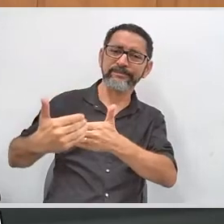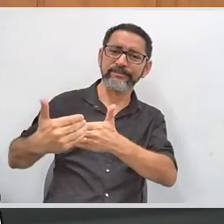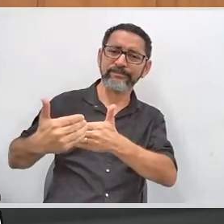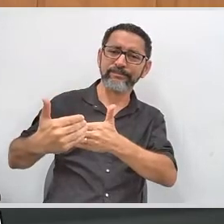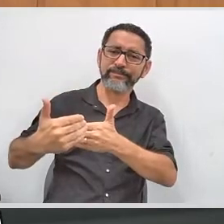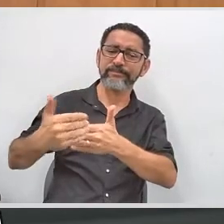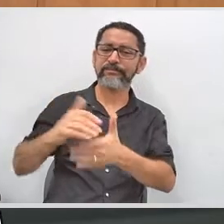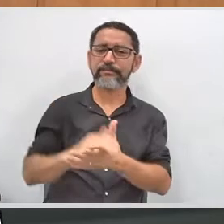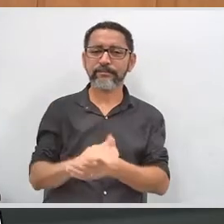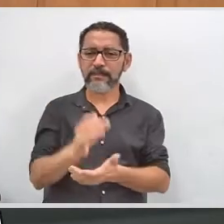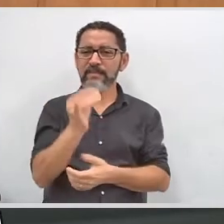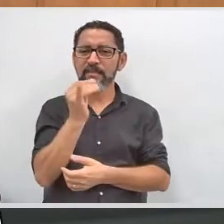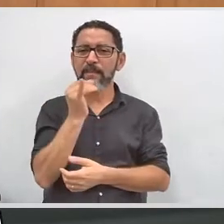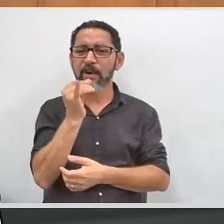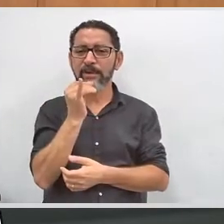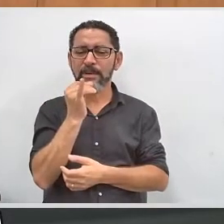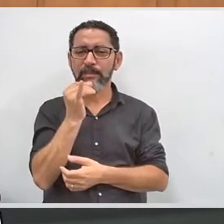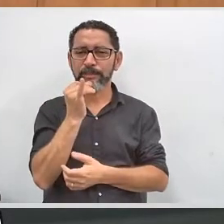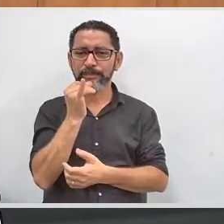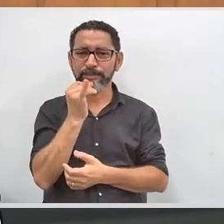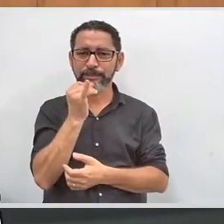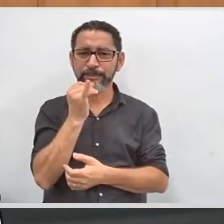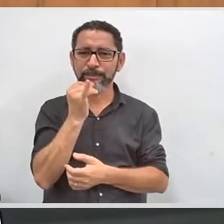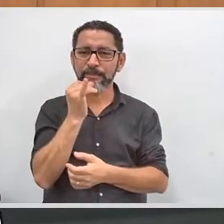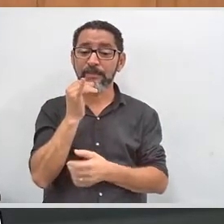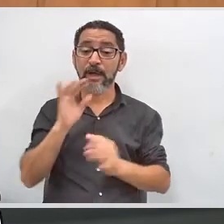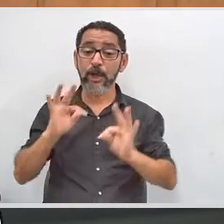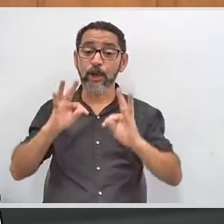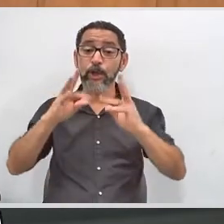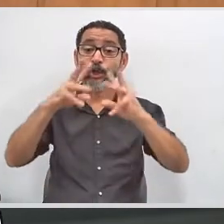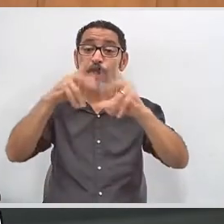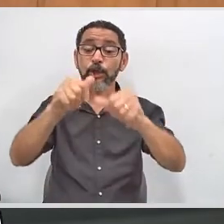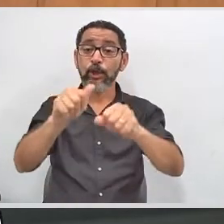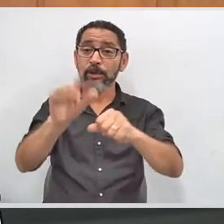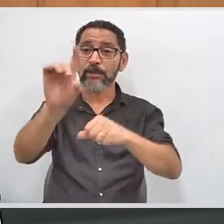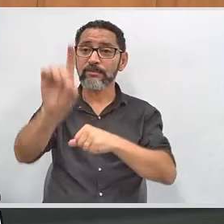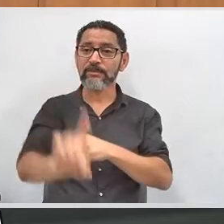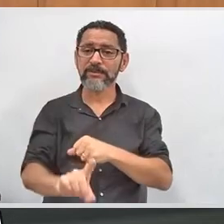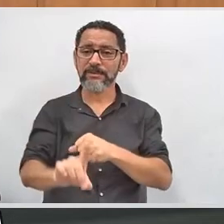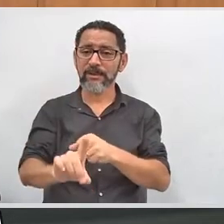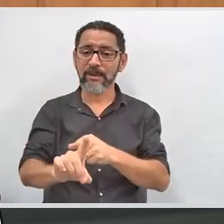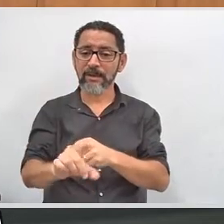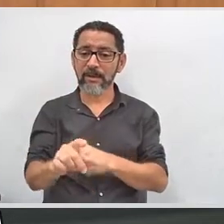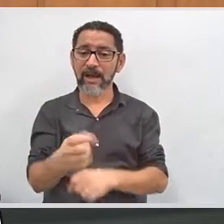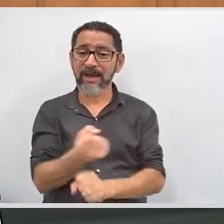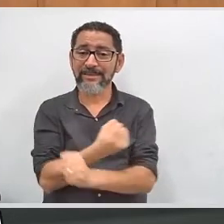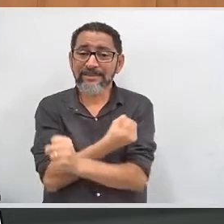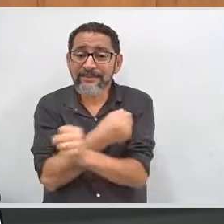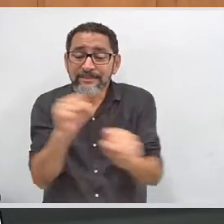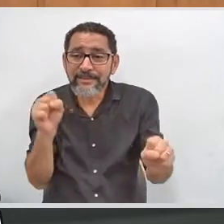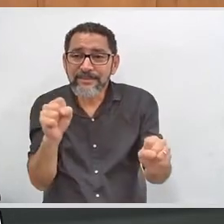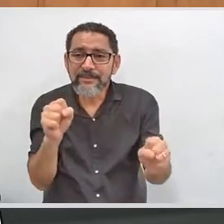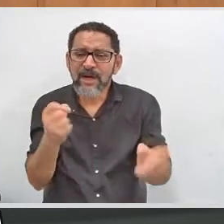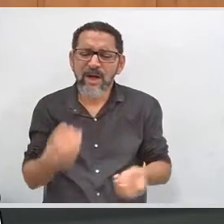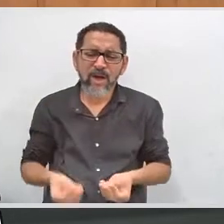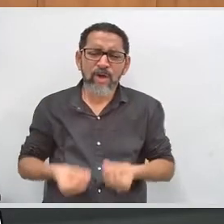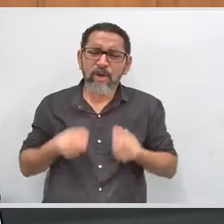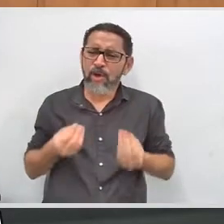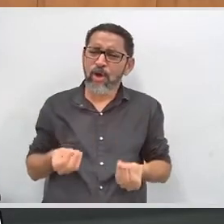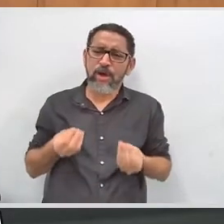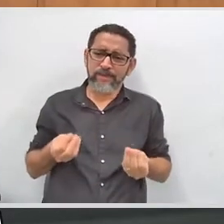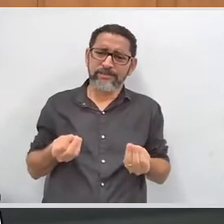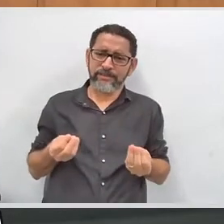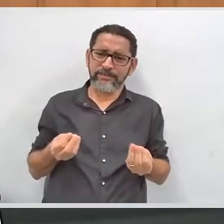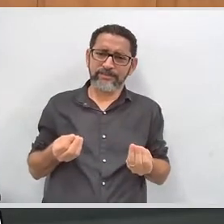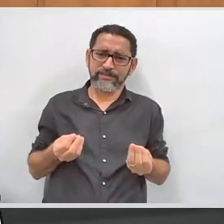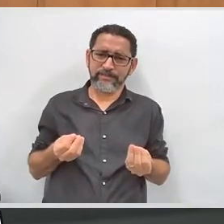dificuldades de vencê-las. Por exemplo, que toda pessoa com deficiência é incapacitada. Se uma barreira